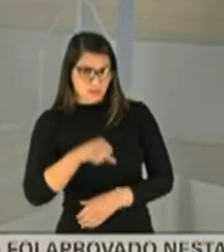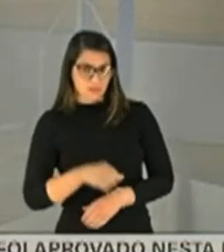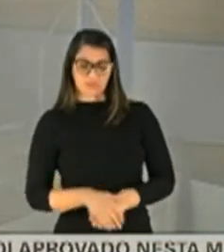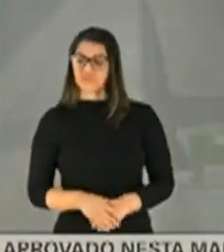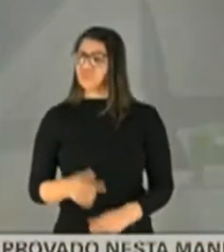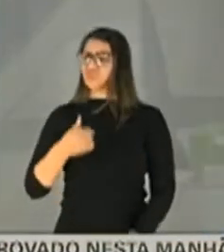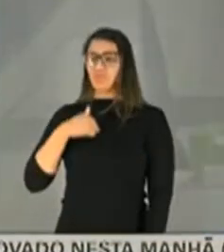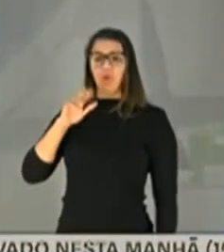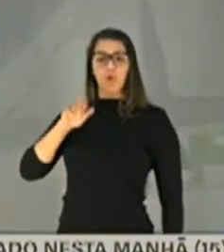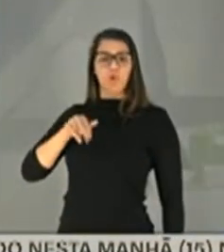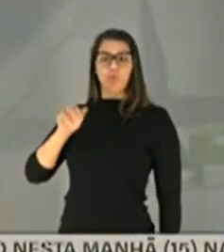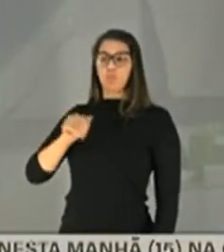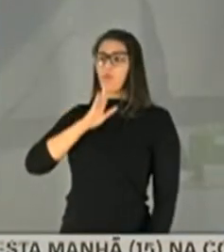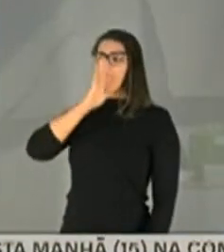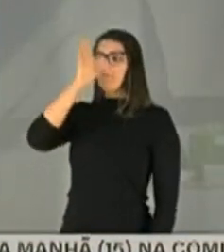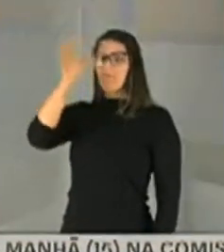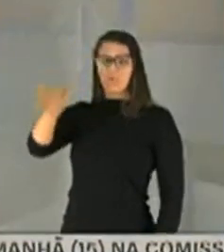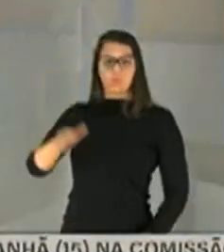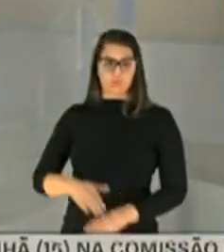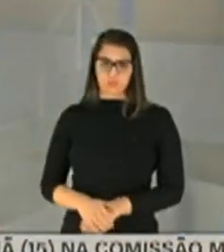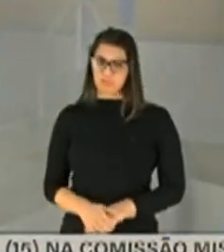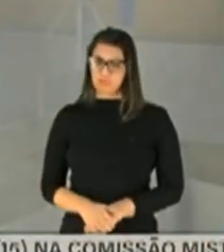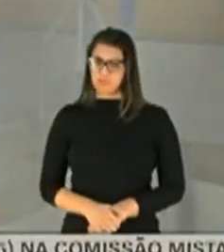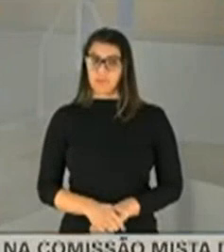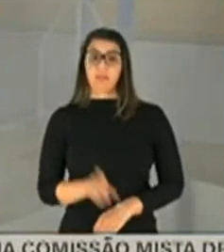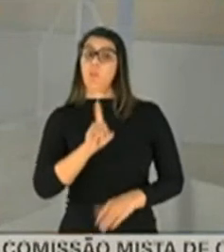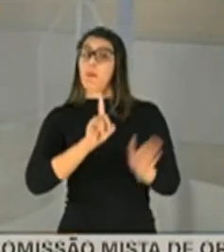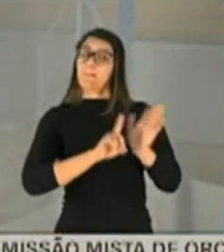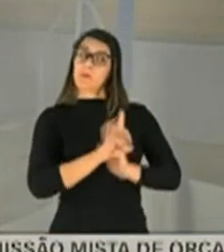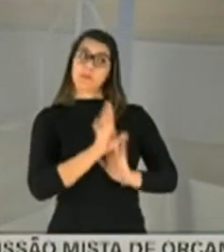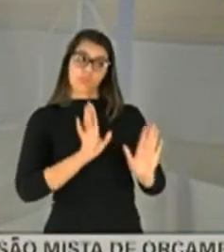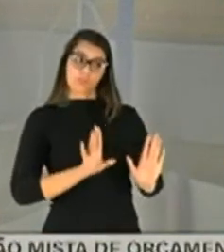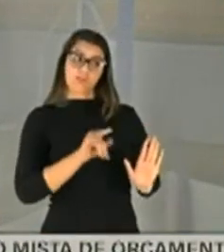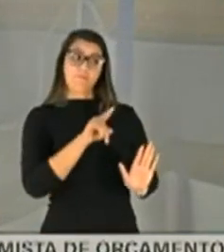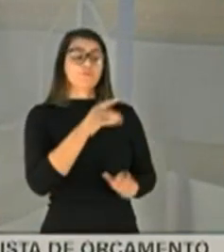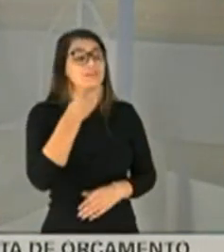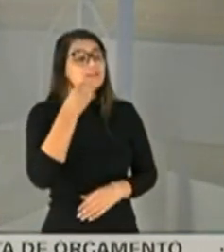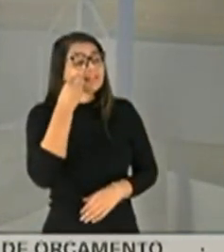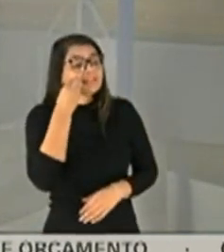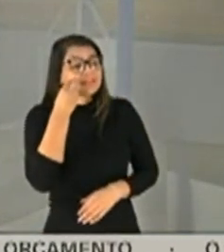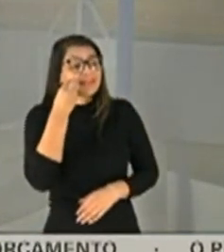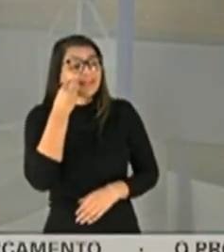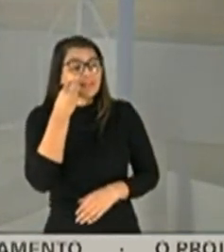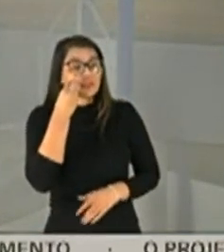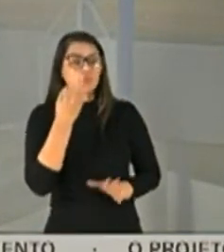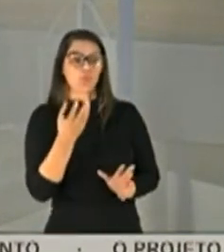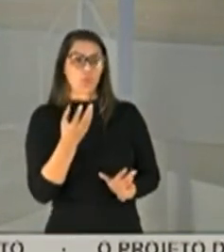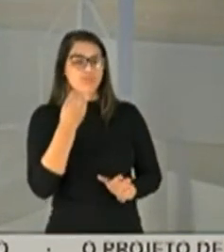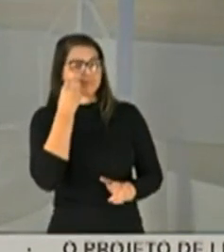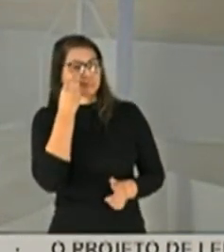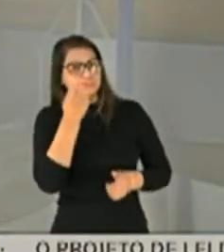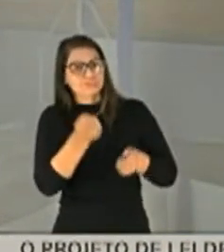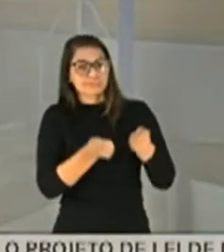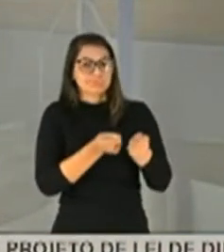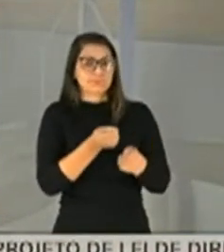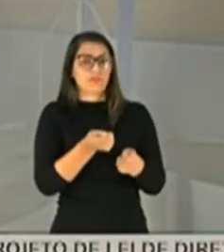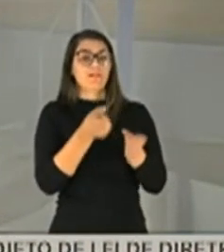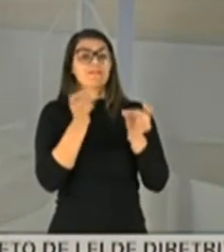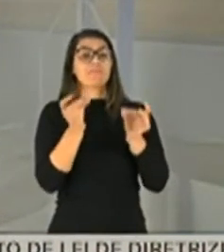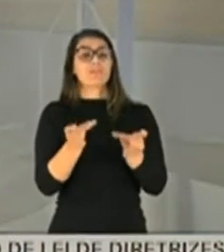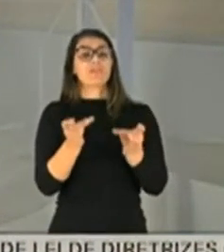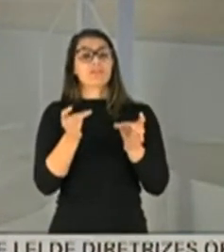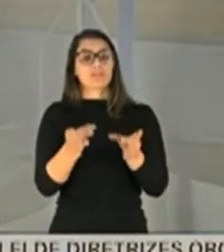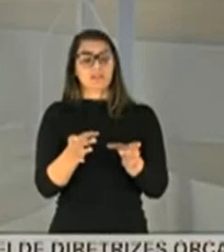nunca estive em Roraima. não é que o senhor esteve em Roraima, é que o senhor tentaria, o senhor tentou vender